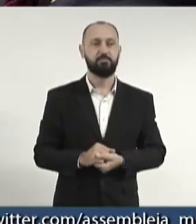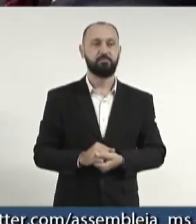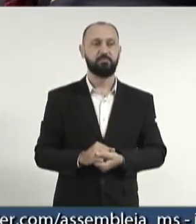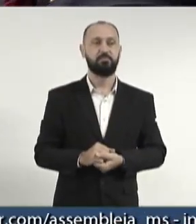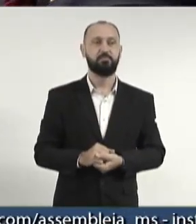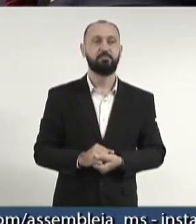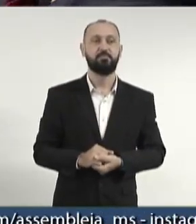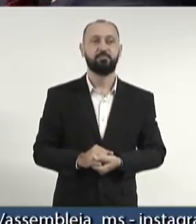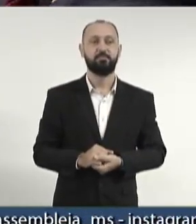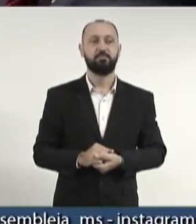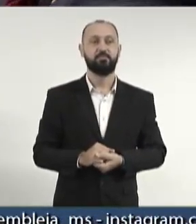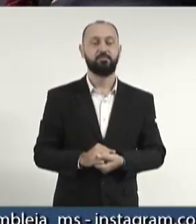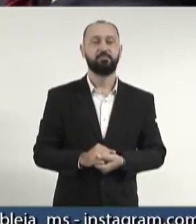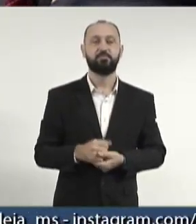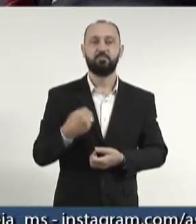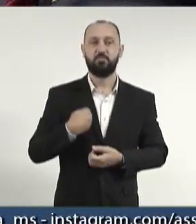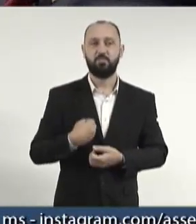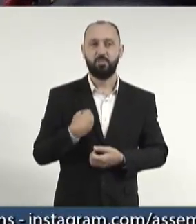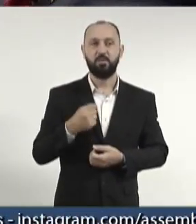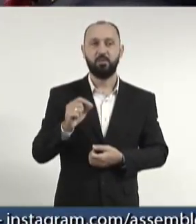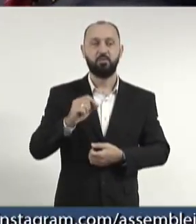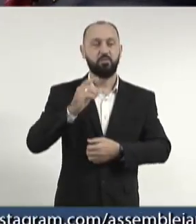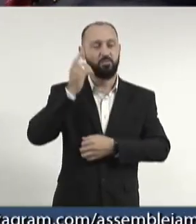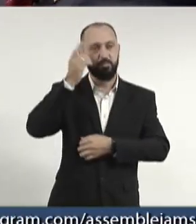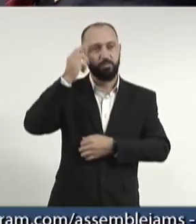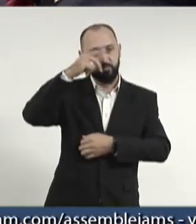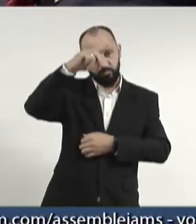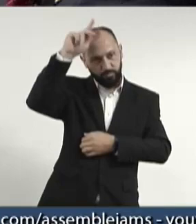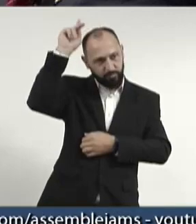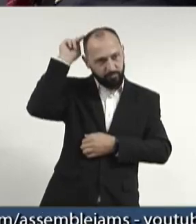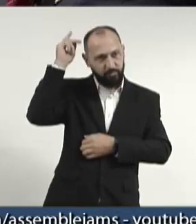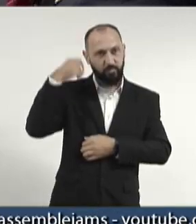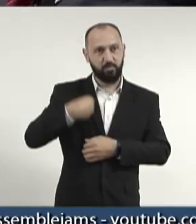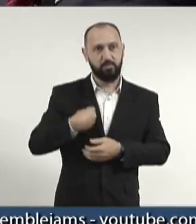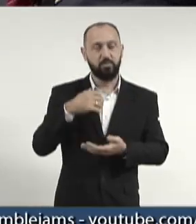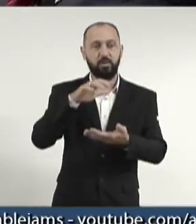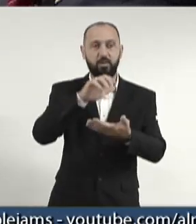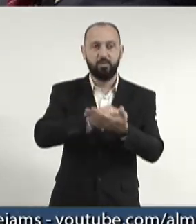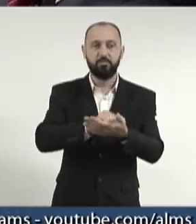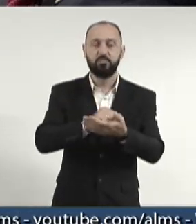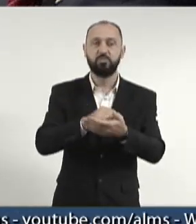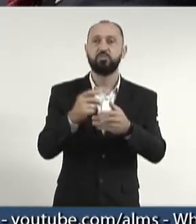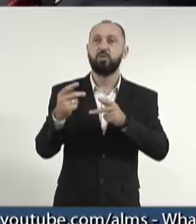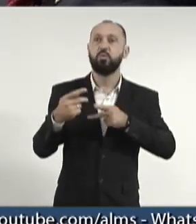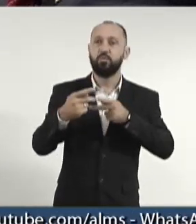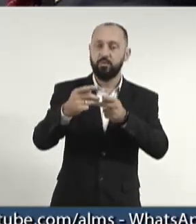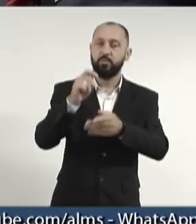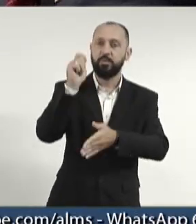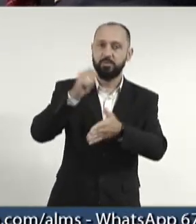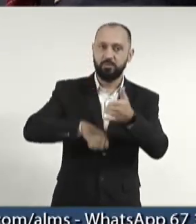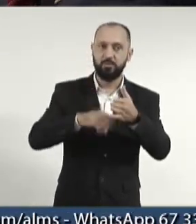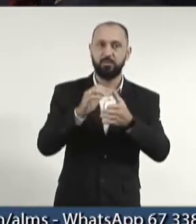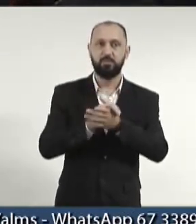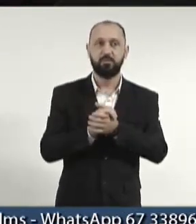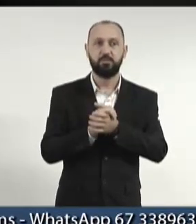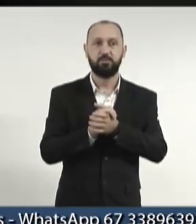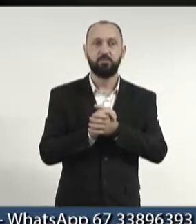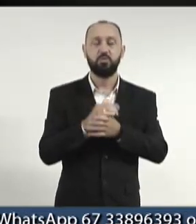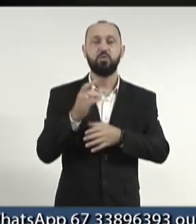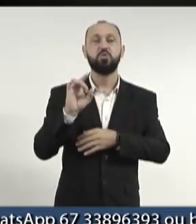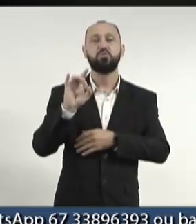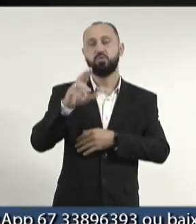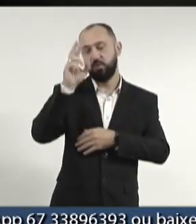Registrada a questão de ordem, aí o deputado Paulo já convidou para assinar junto. Eu só